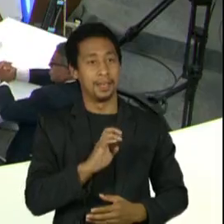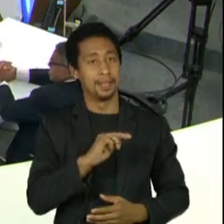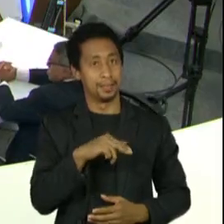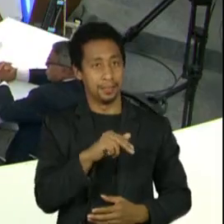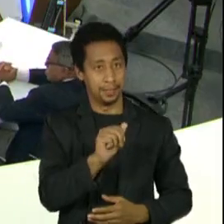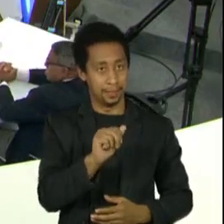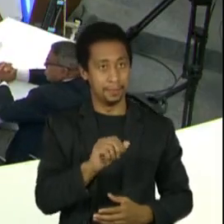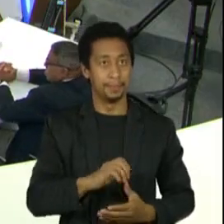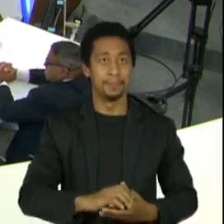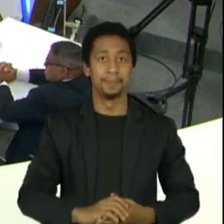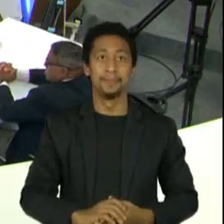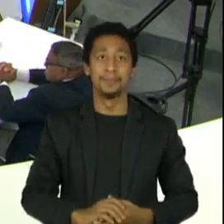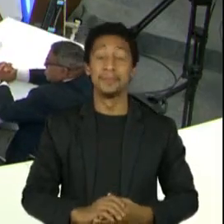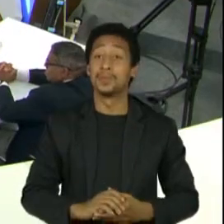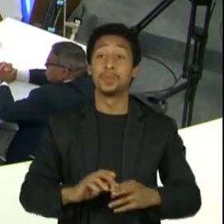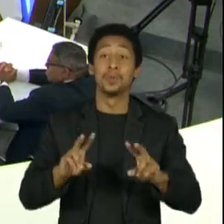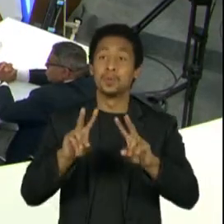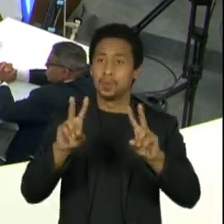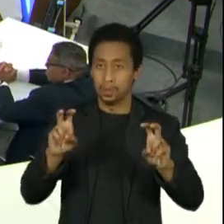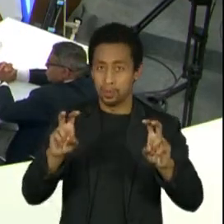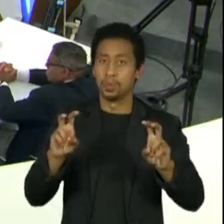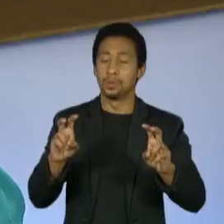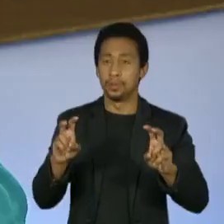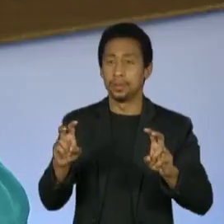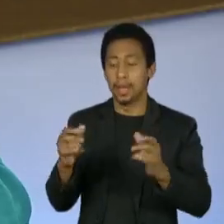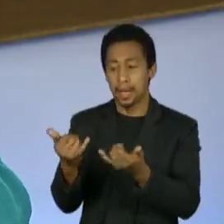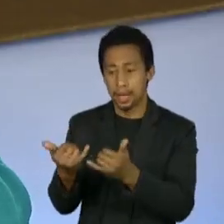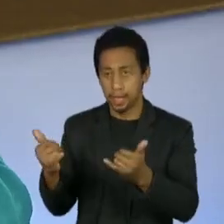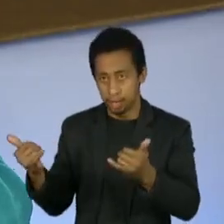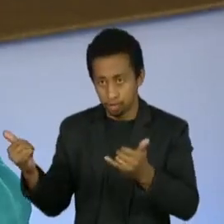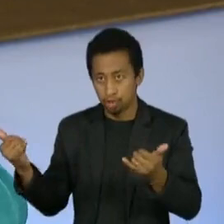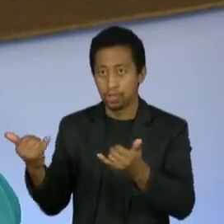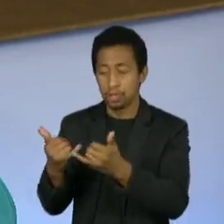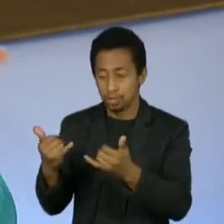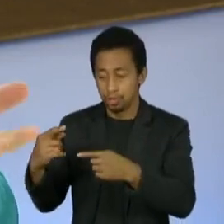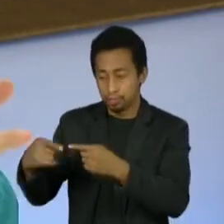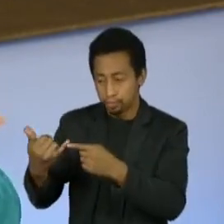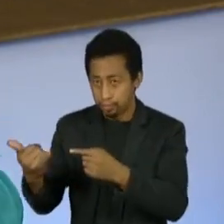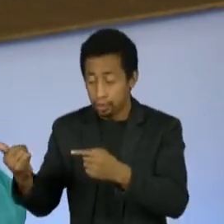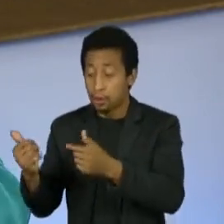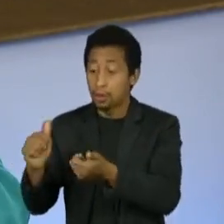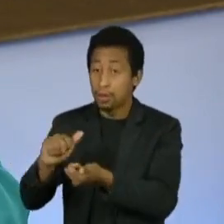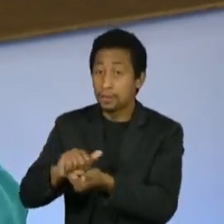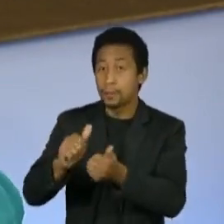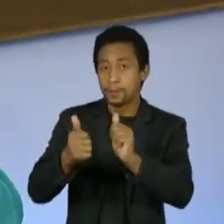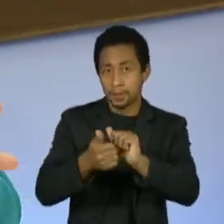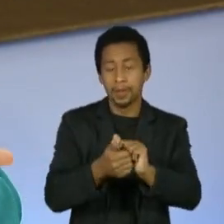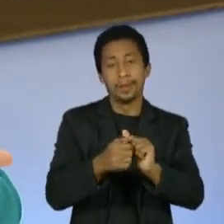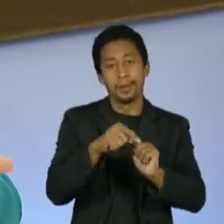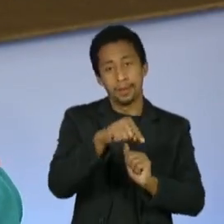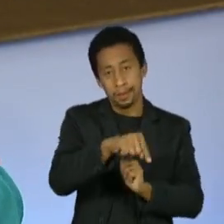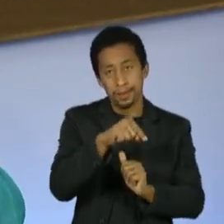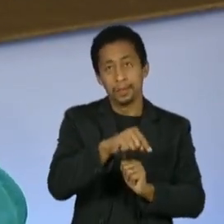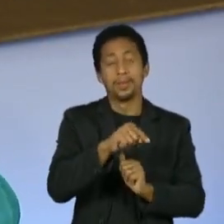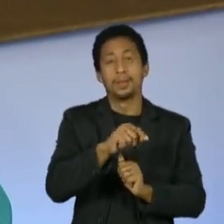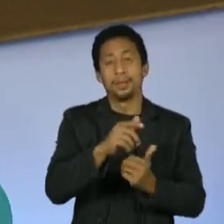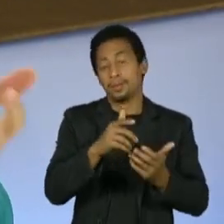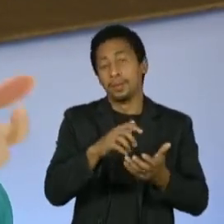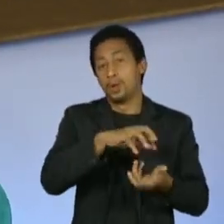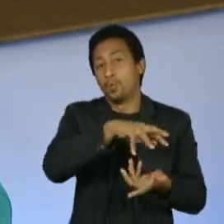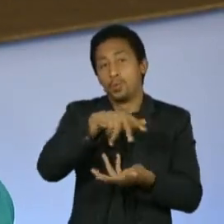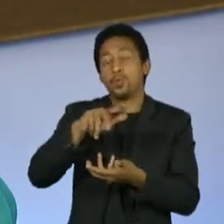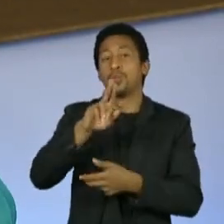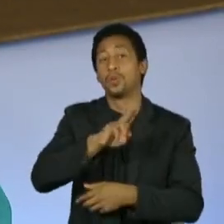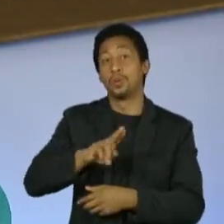Wilson, eu queria falar um pouquinho sobre transição energética. Uma das apostas do mundo para a descarbonização é o hidrogênio verde, que